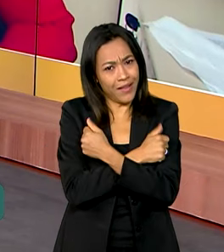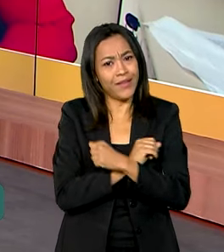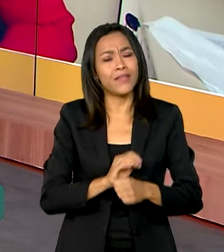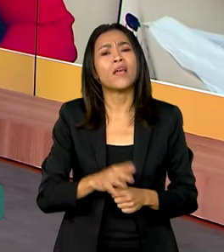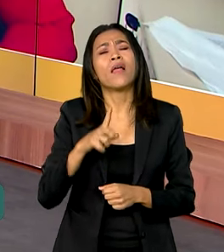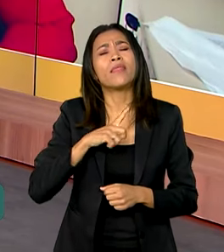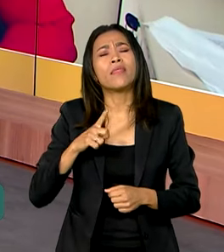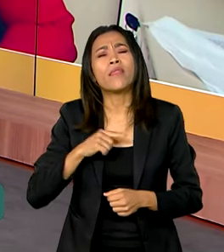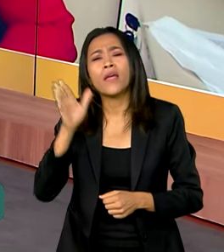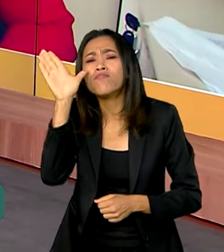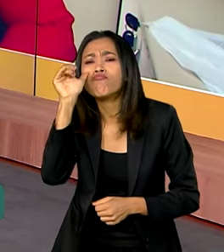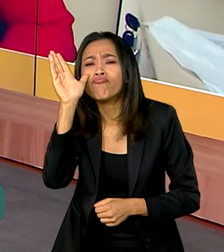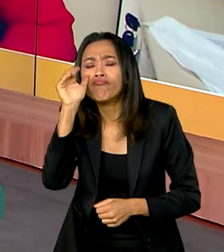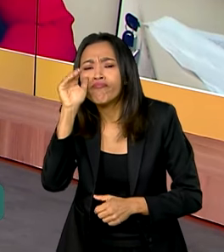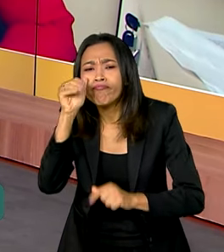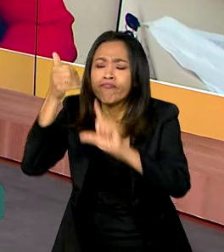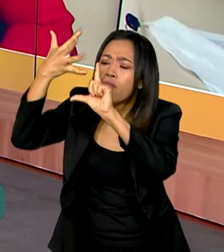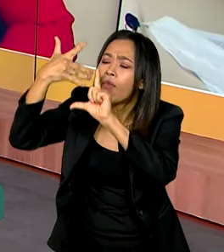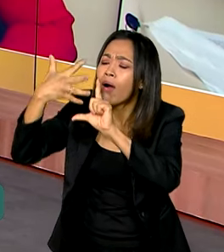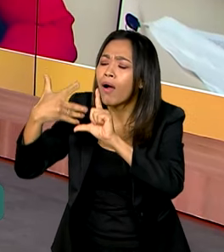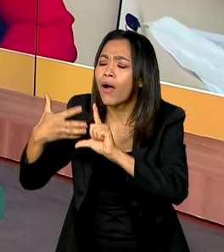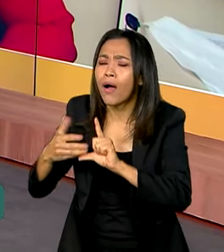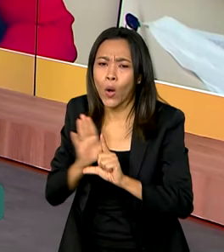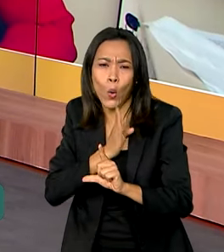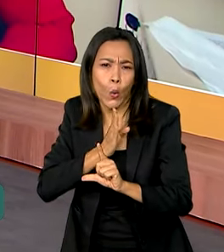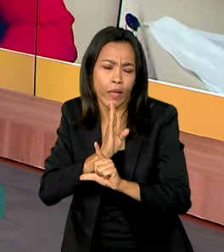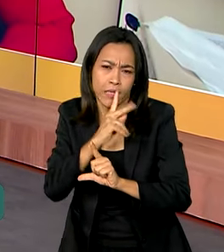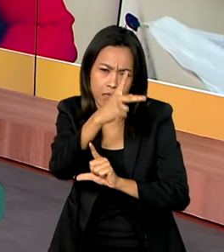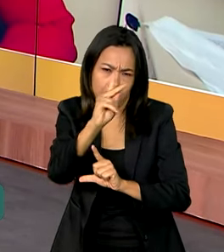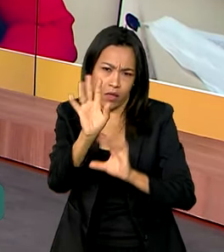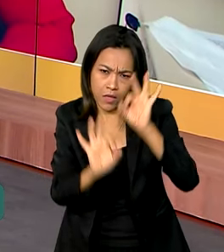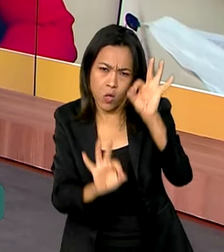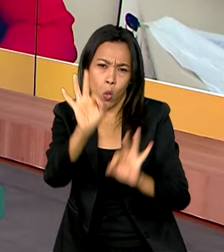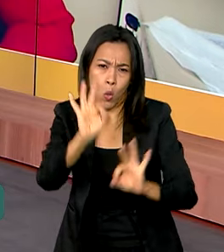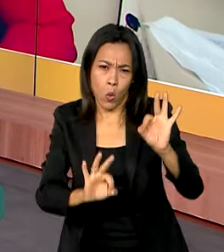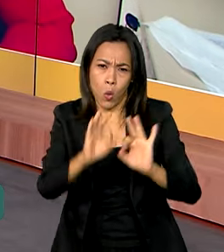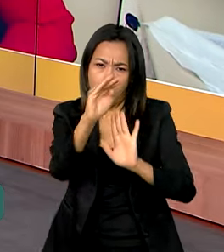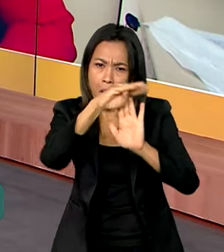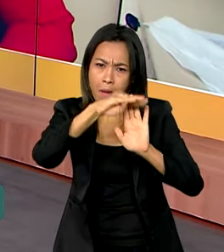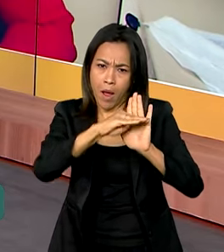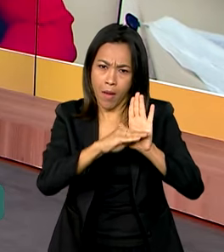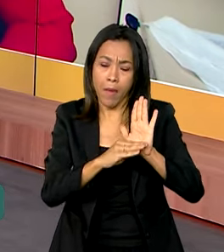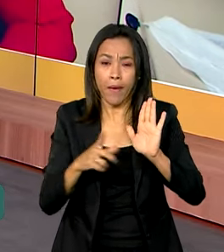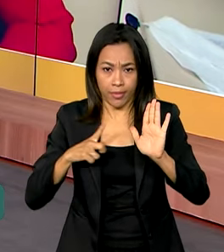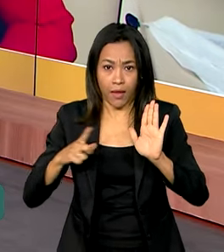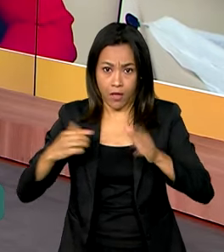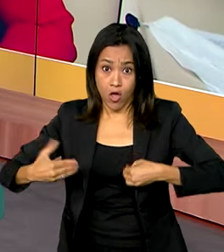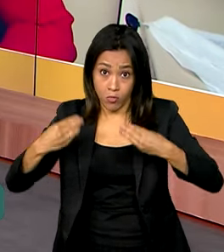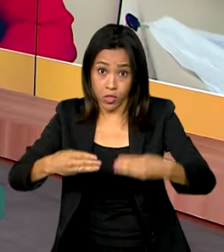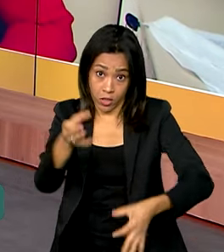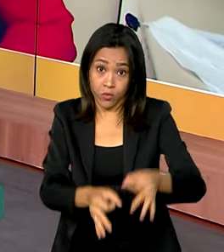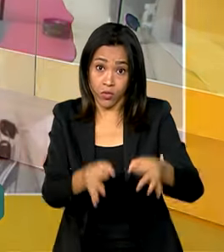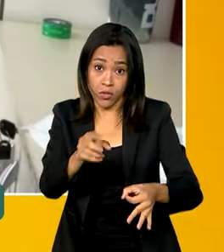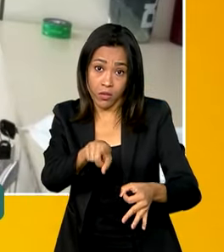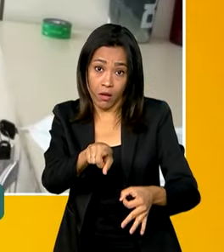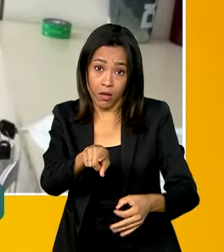portal que alguém esteja interessado em conhecer um pouco mais sobre esse plano? O portal do Ministério da Justiça? O